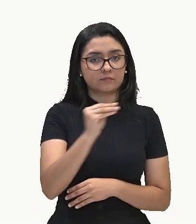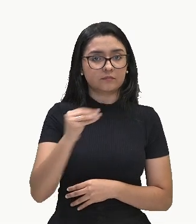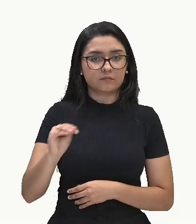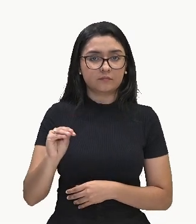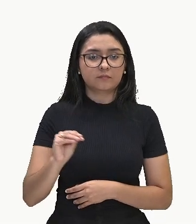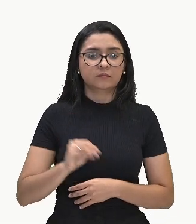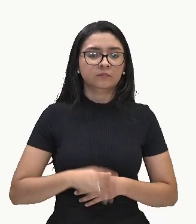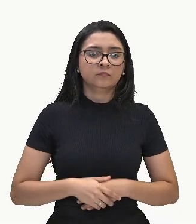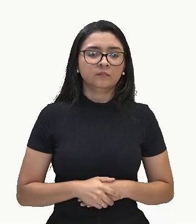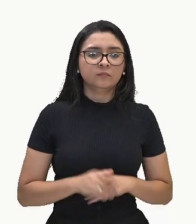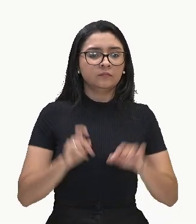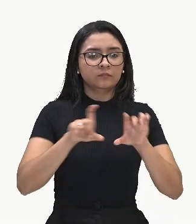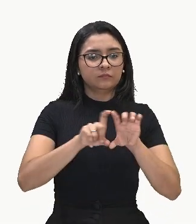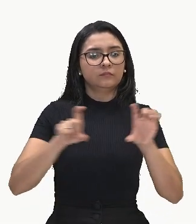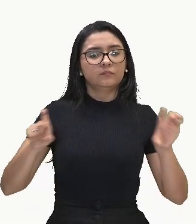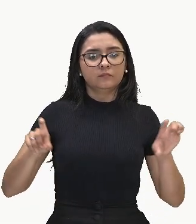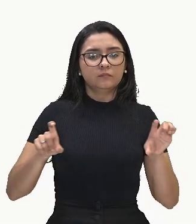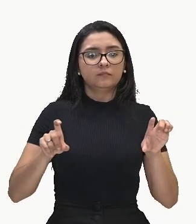Tá?